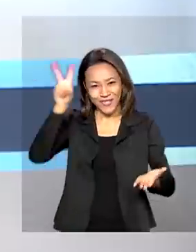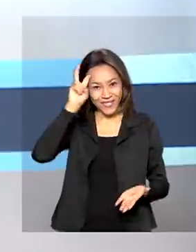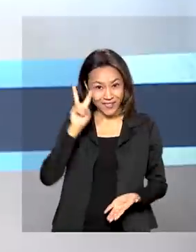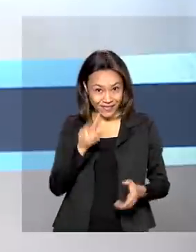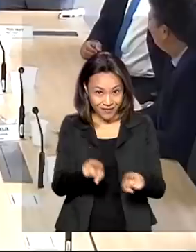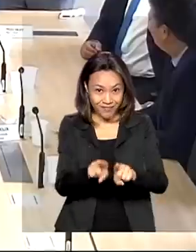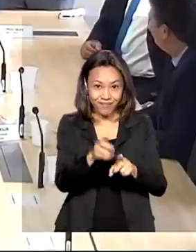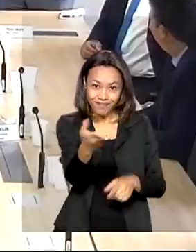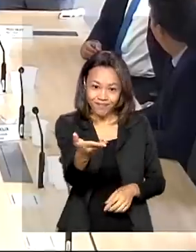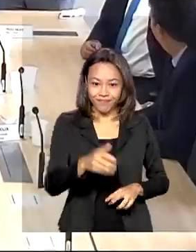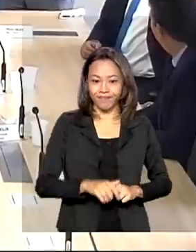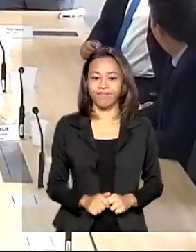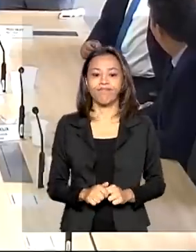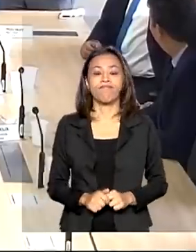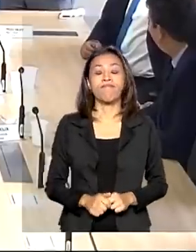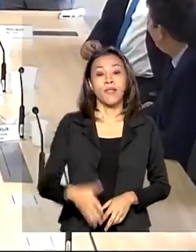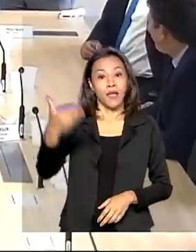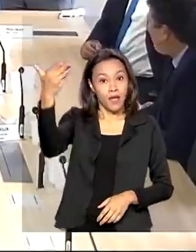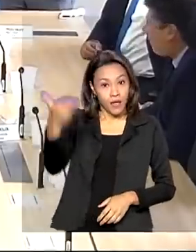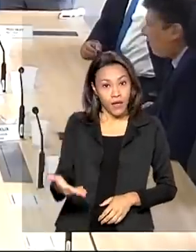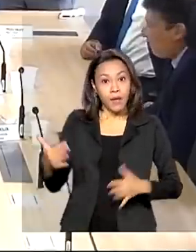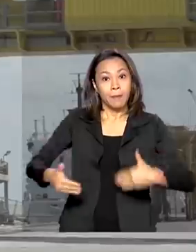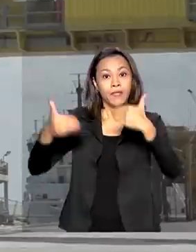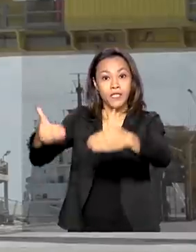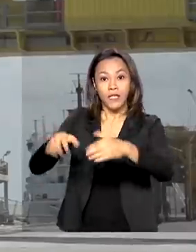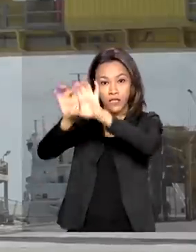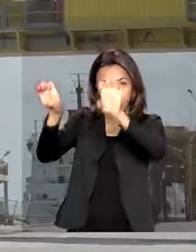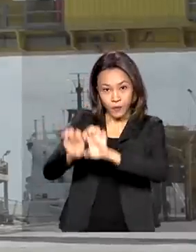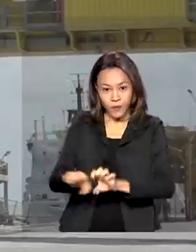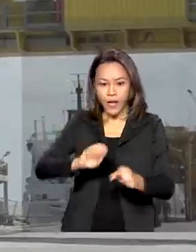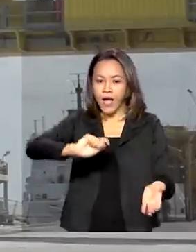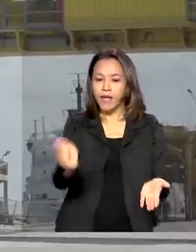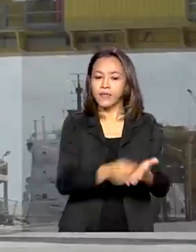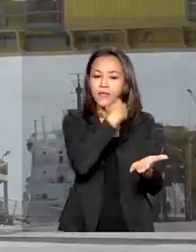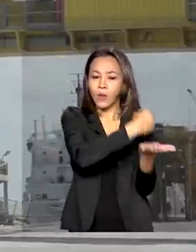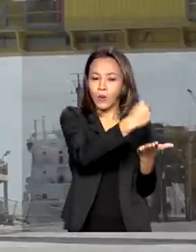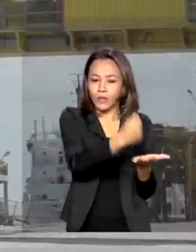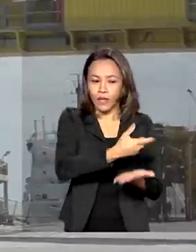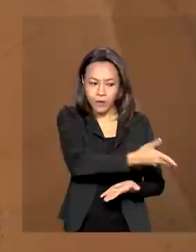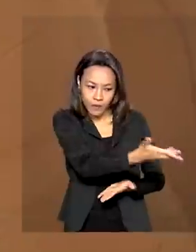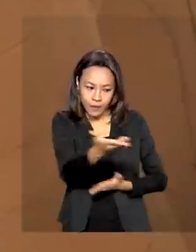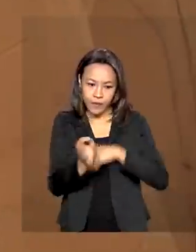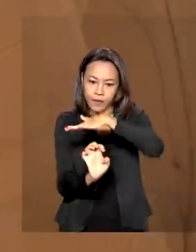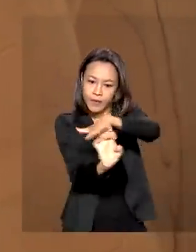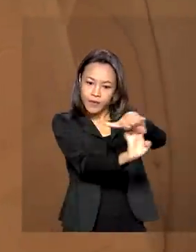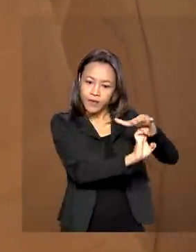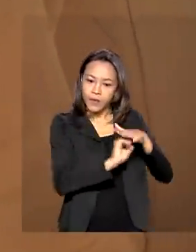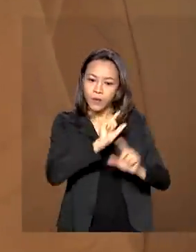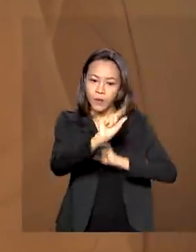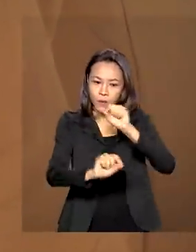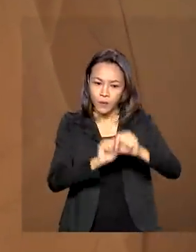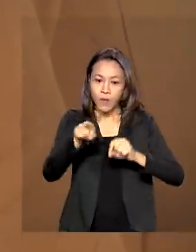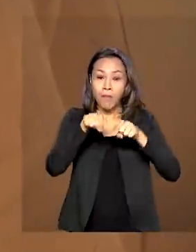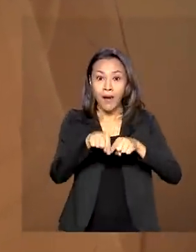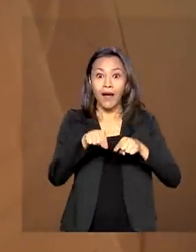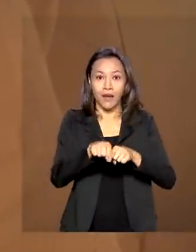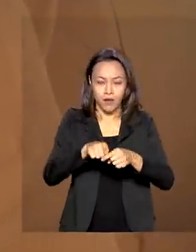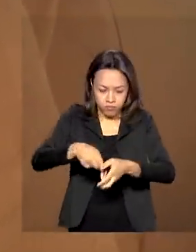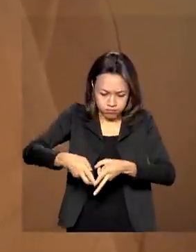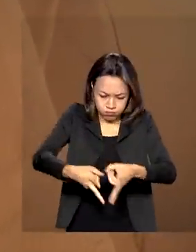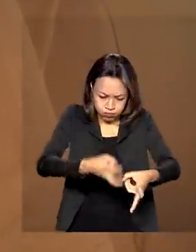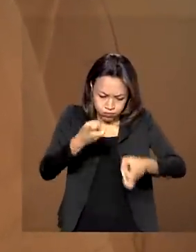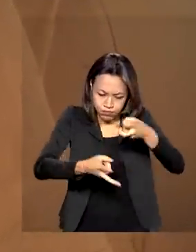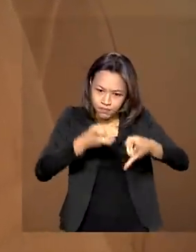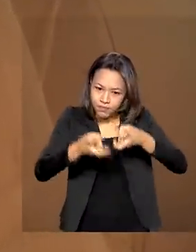veja também. Ministério da Infraestrutura assina contratos com empresas privadas para a exploração de terminais fluviais de